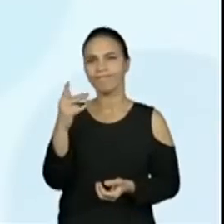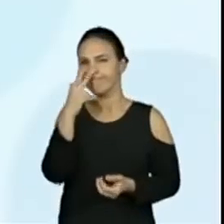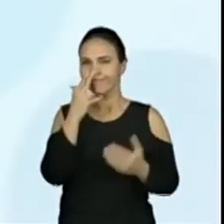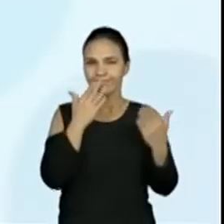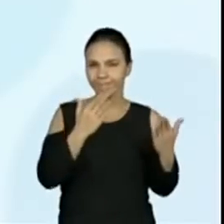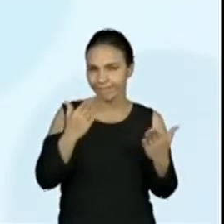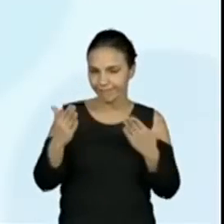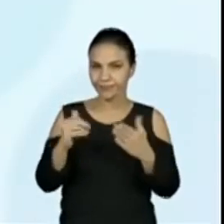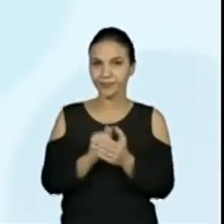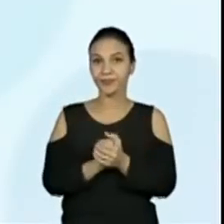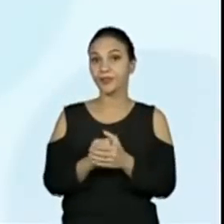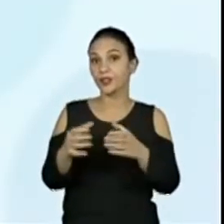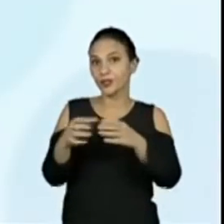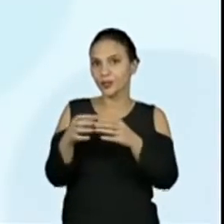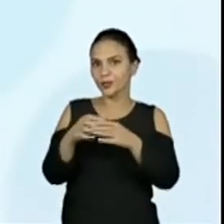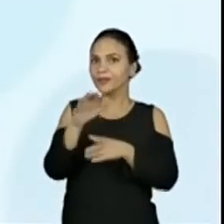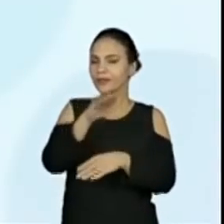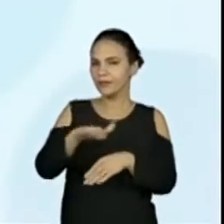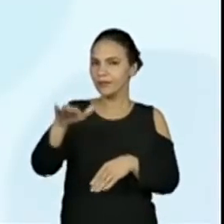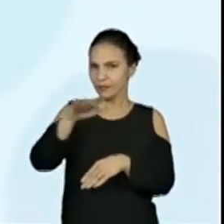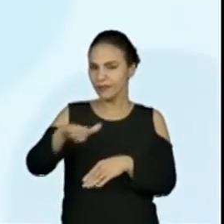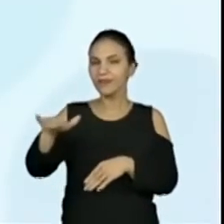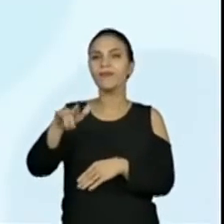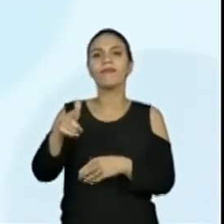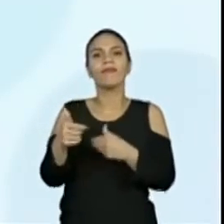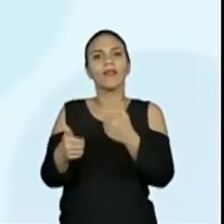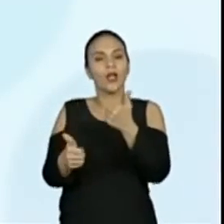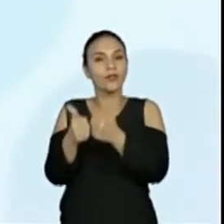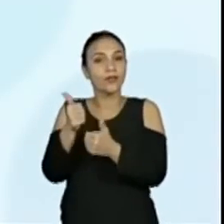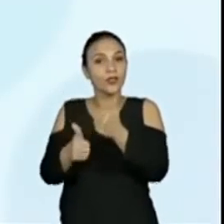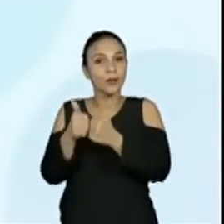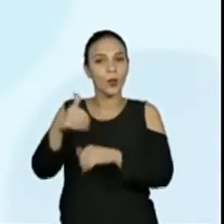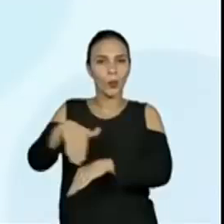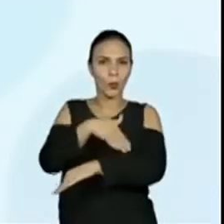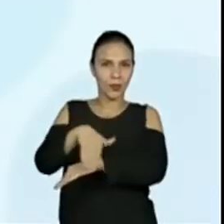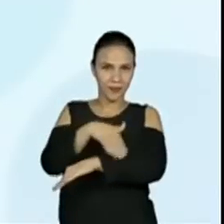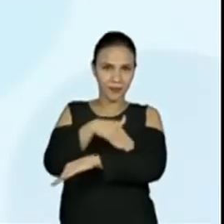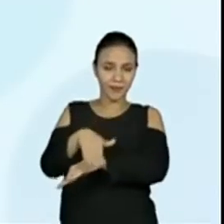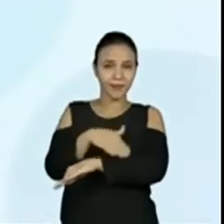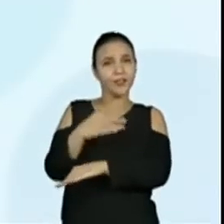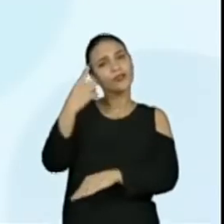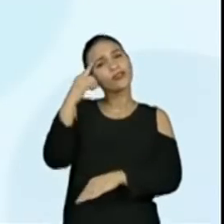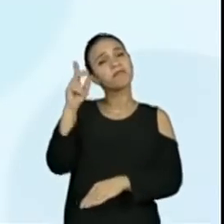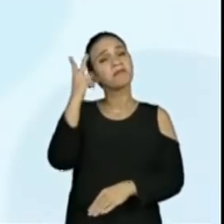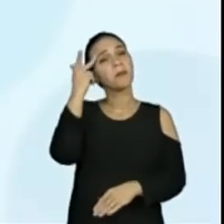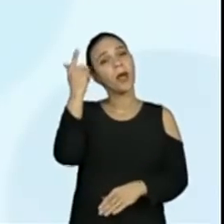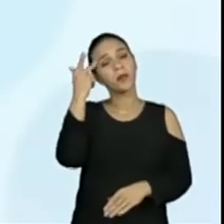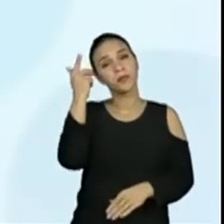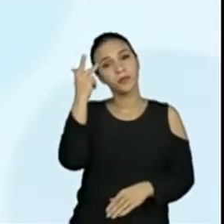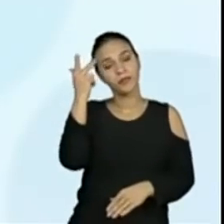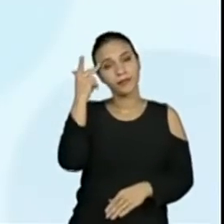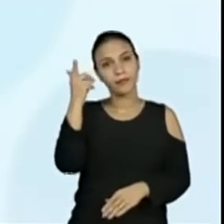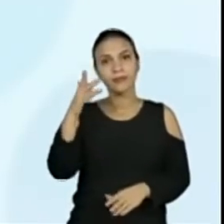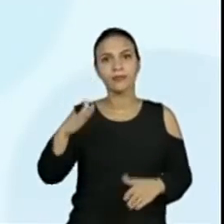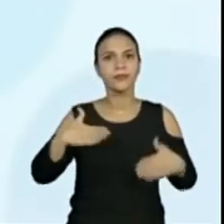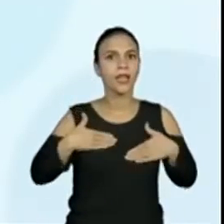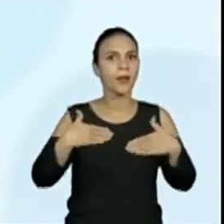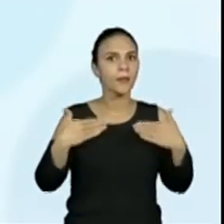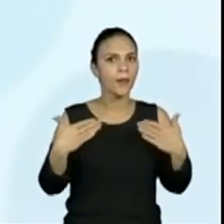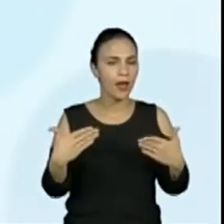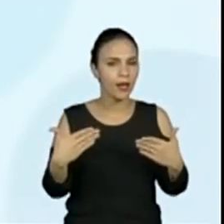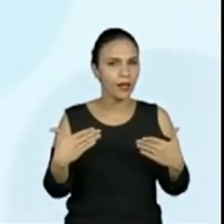Um grupo de crianças jogava bola na rua em um dia comum, quando de repente,